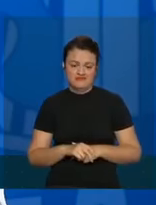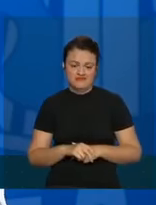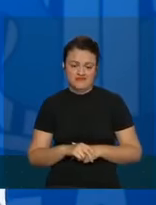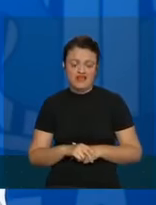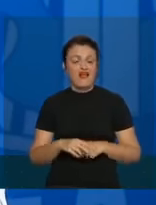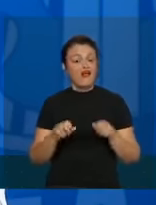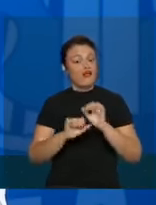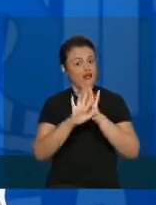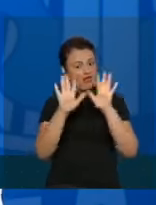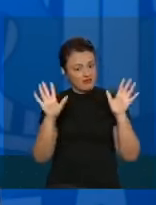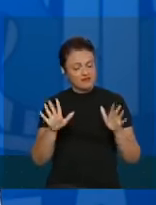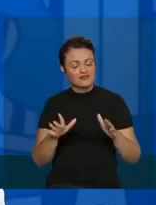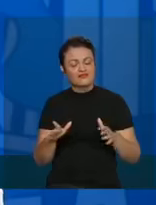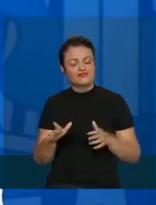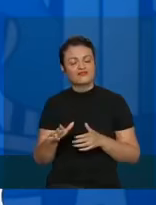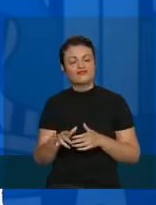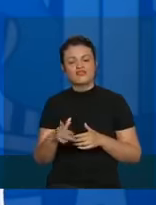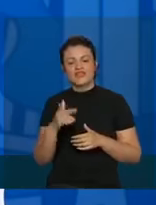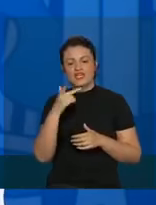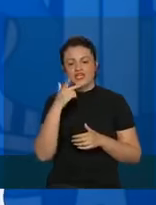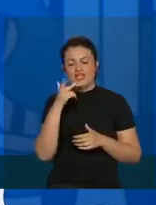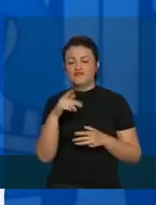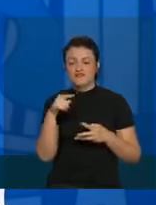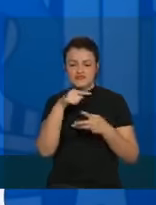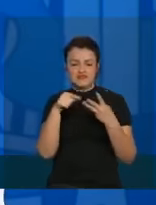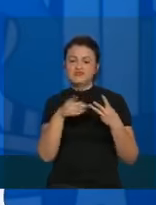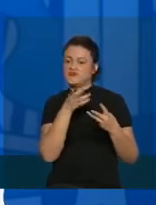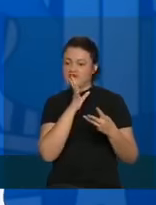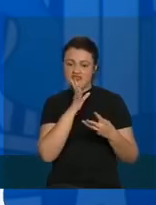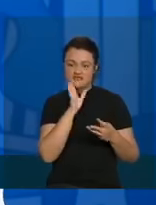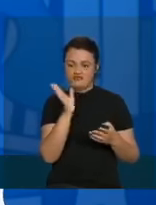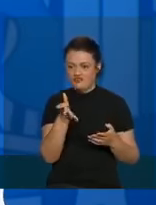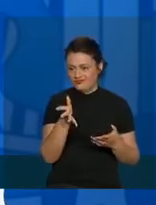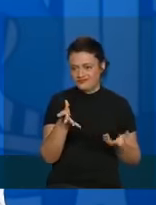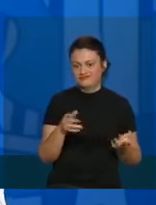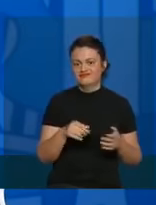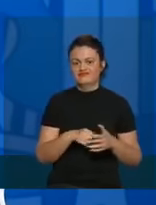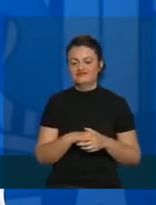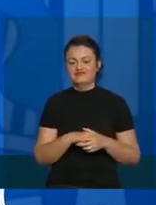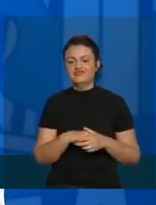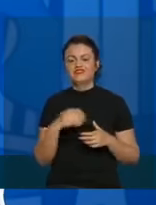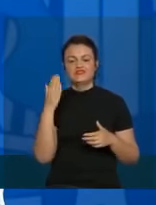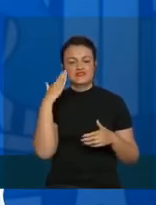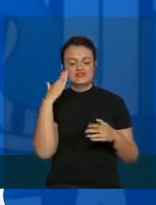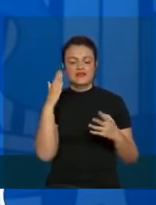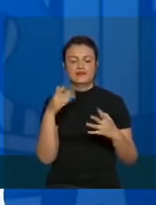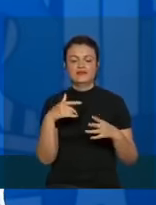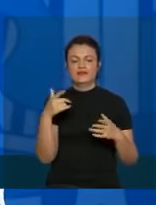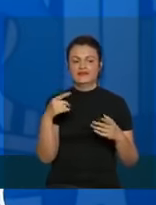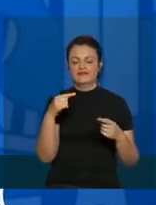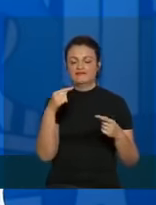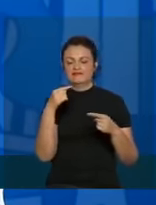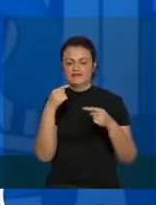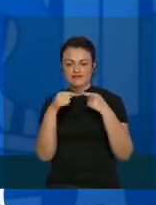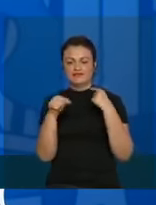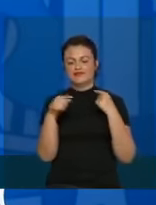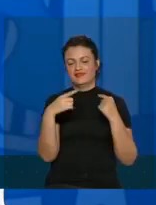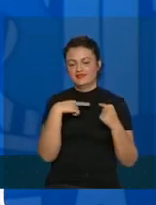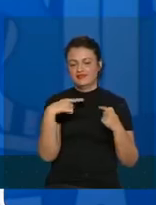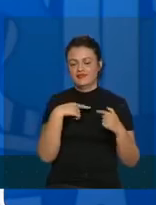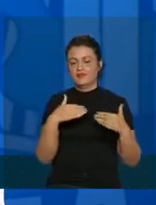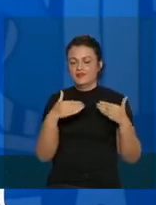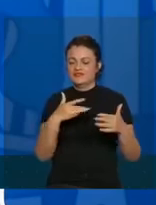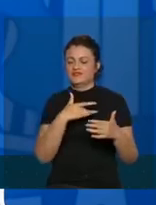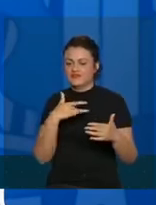Claramente, isso não é desconhecido, claramente, há um descompasso entre o